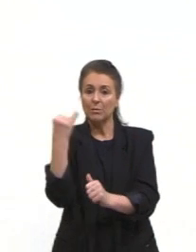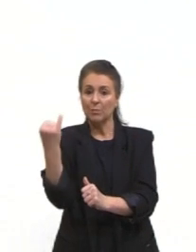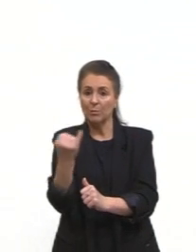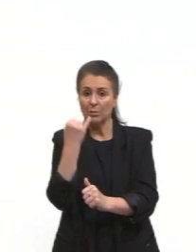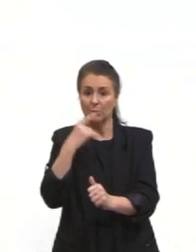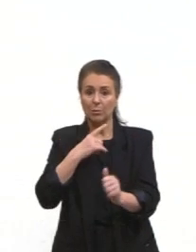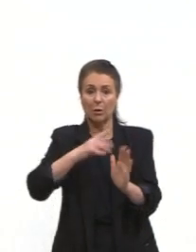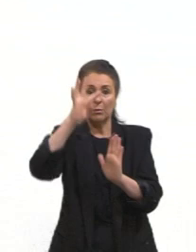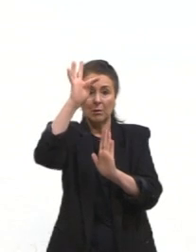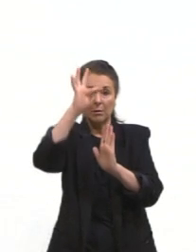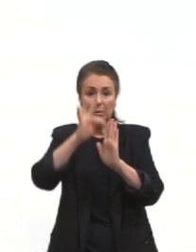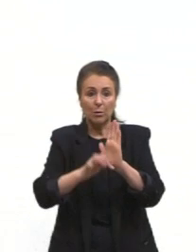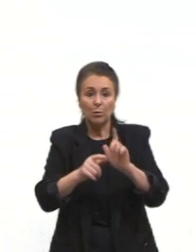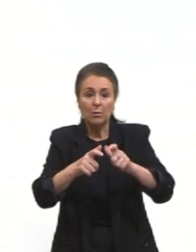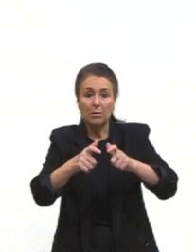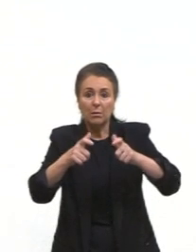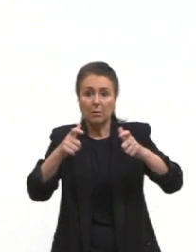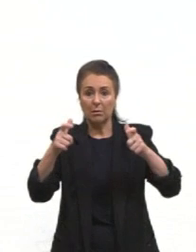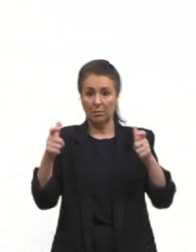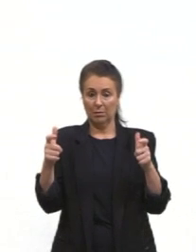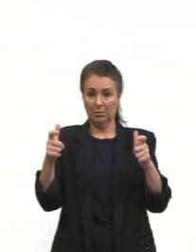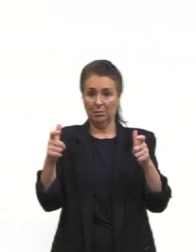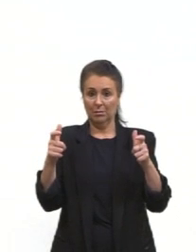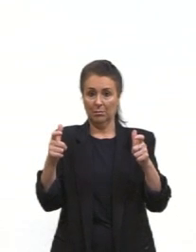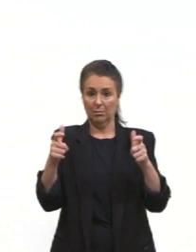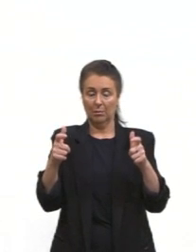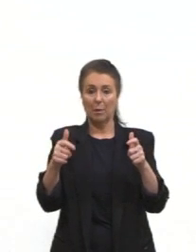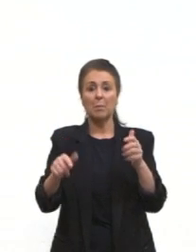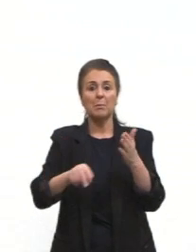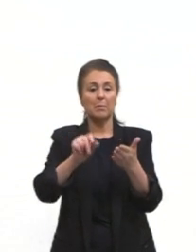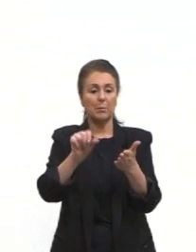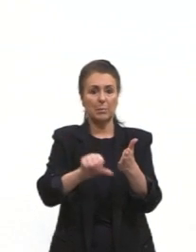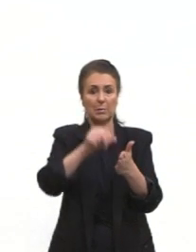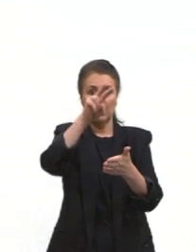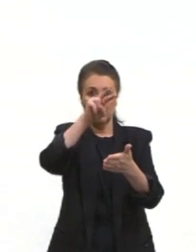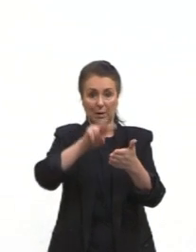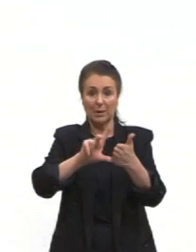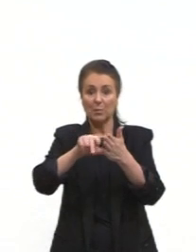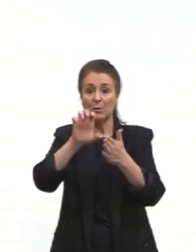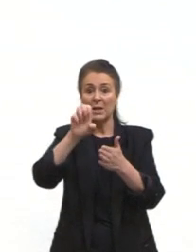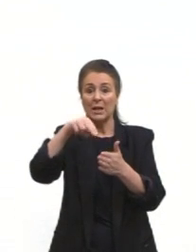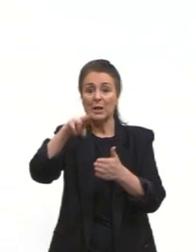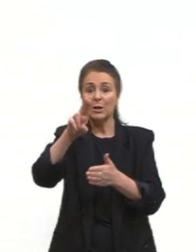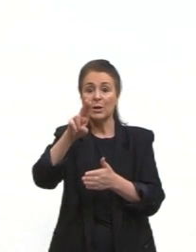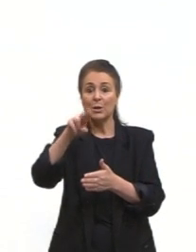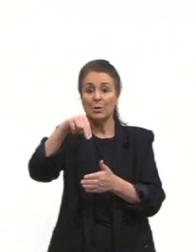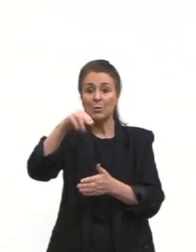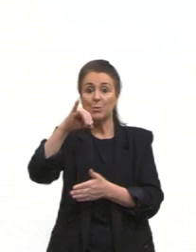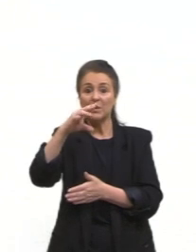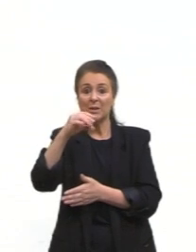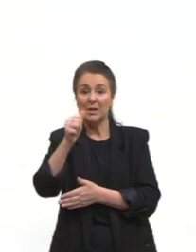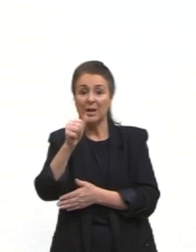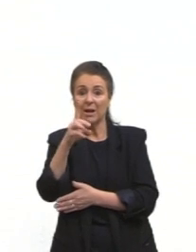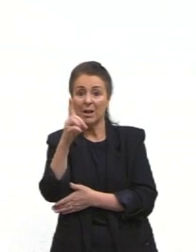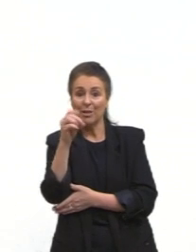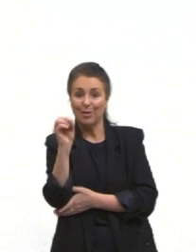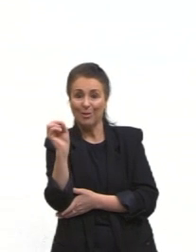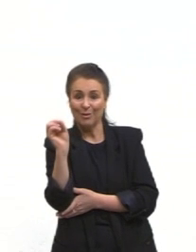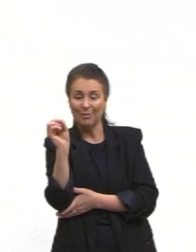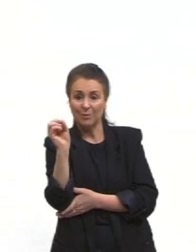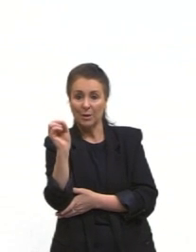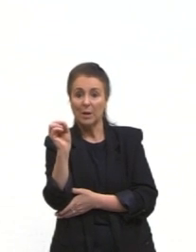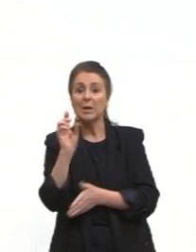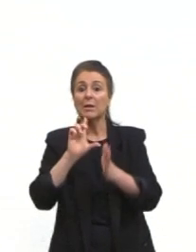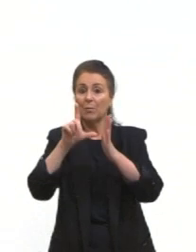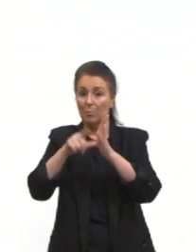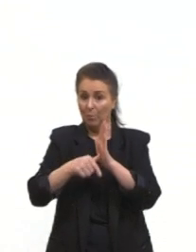textão na questão. Ao invés de ler primeiro o texto e depois o enunciado, eu vou primeiro para enunciado para eu já ler o